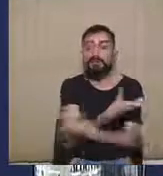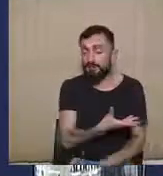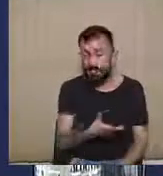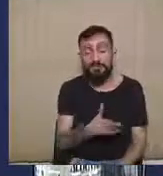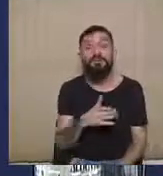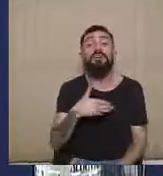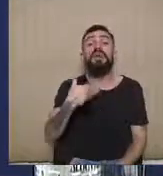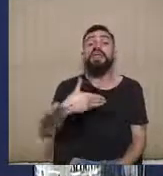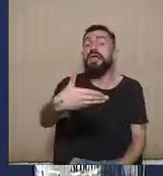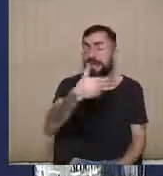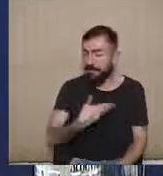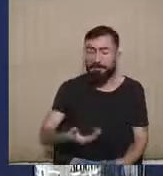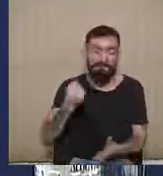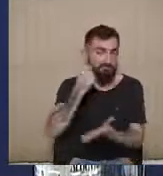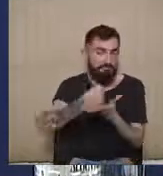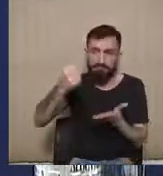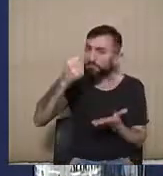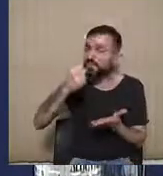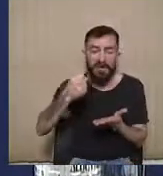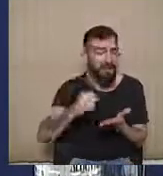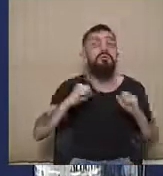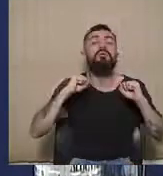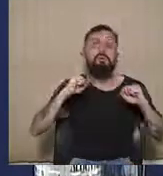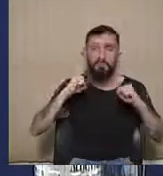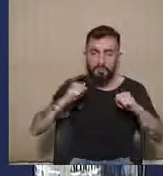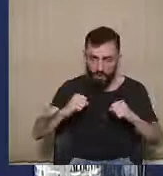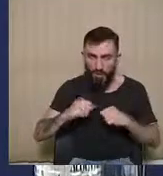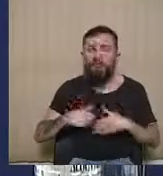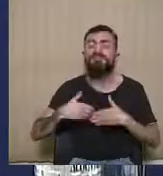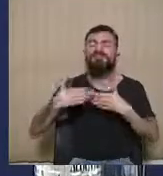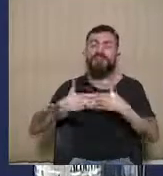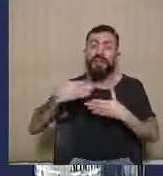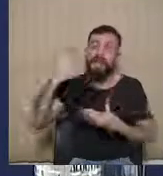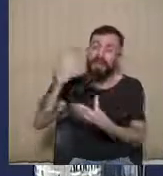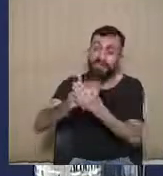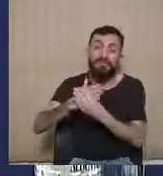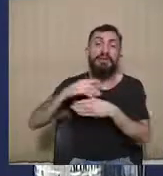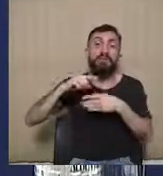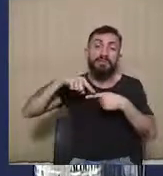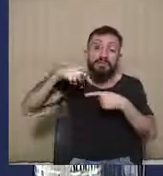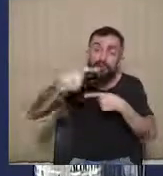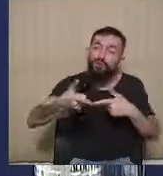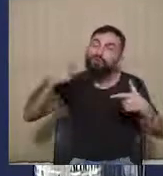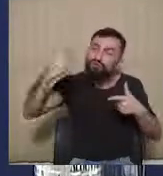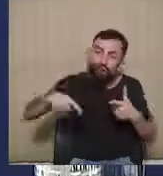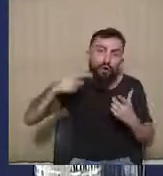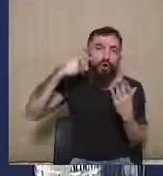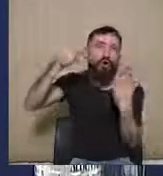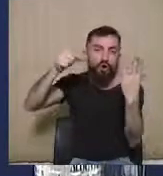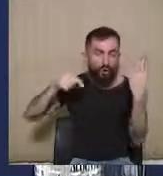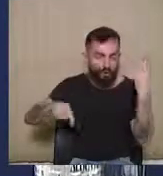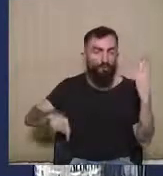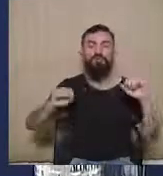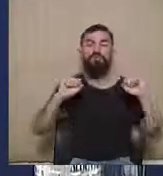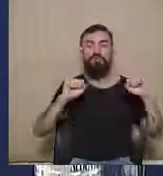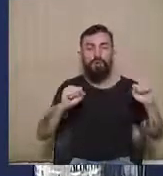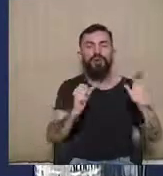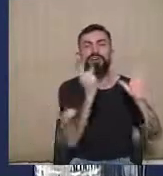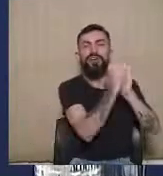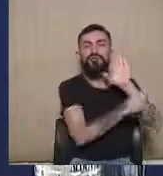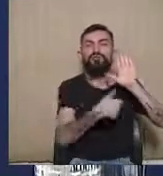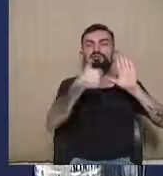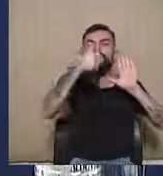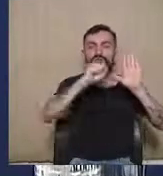precluir, elas poderão ser analisadas novamente ao final de cada ação, e isso vem expresso, por exemplo, no artigo